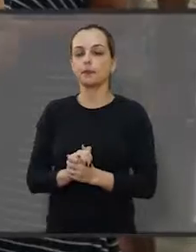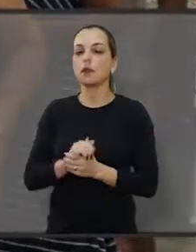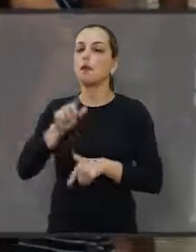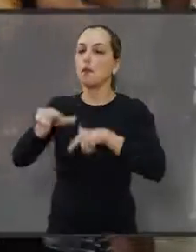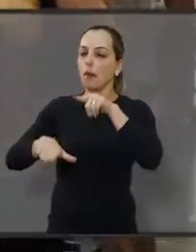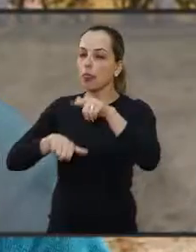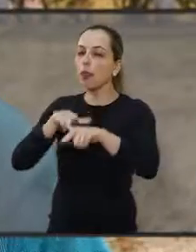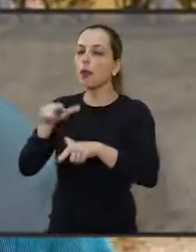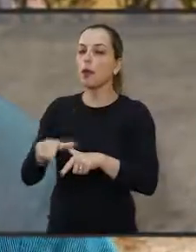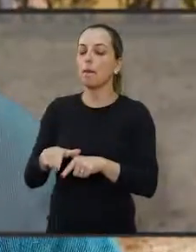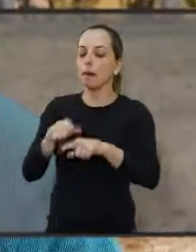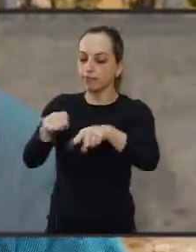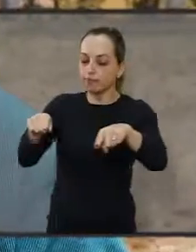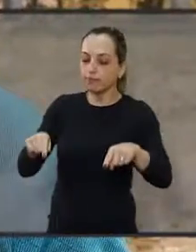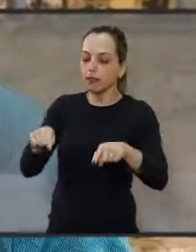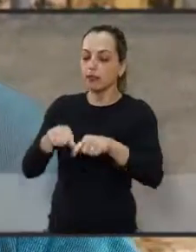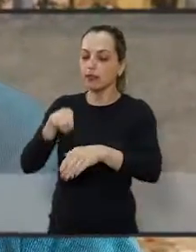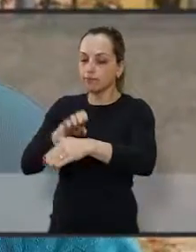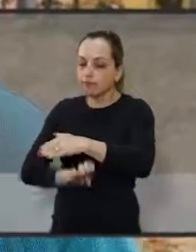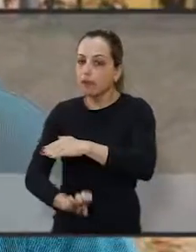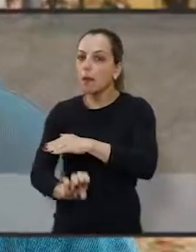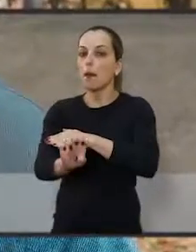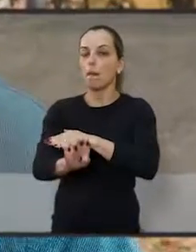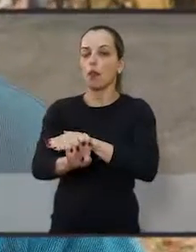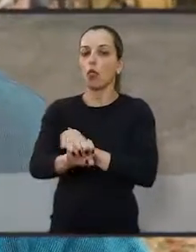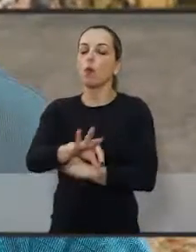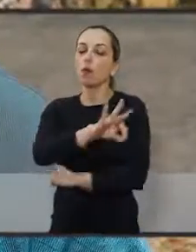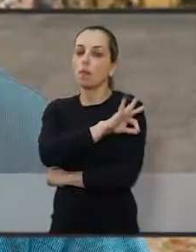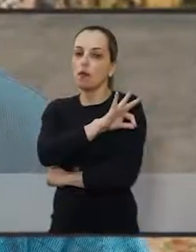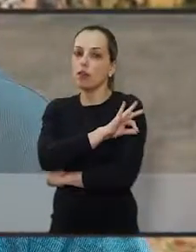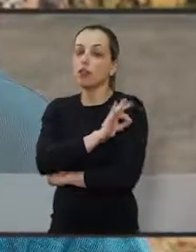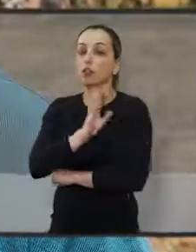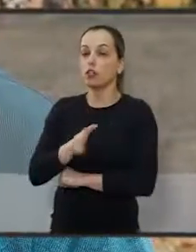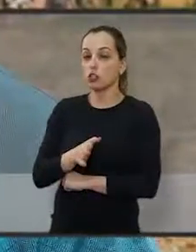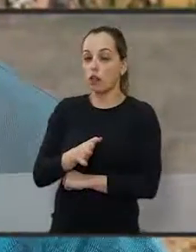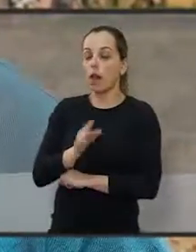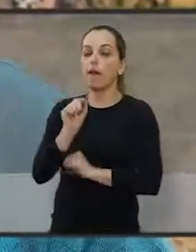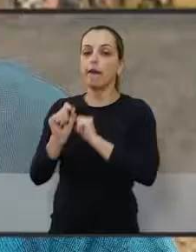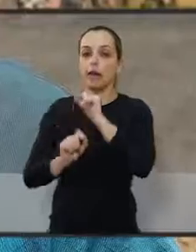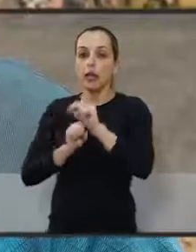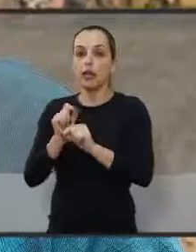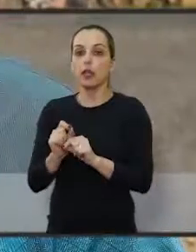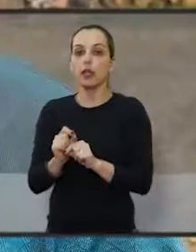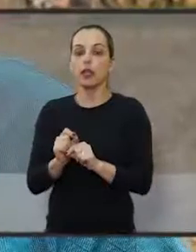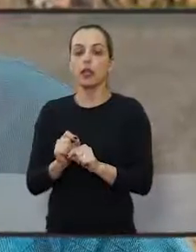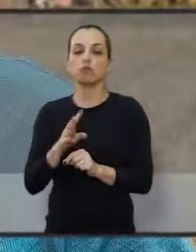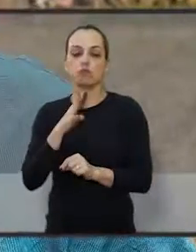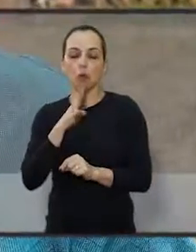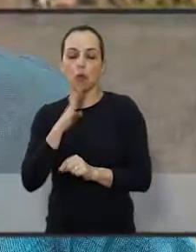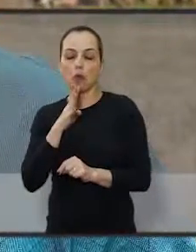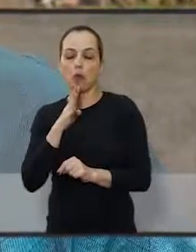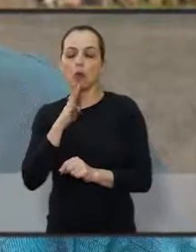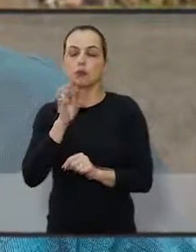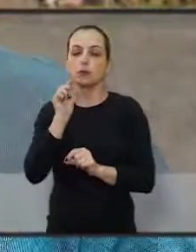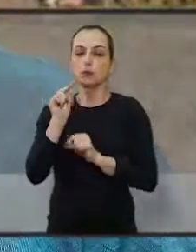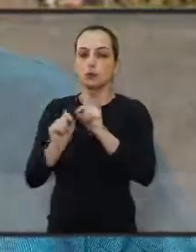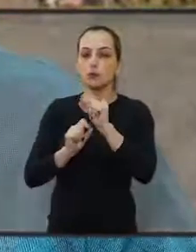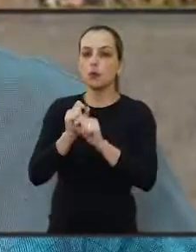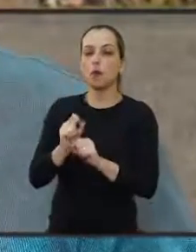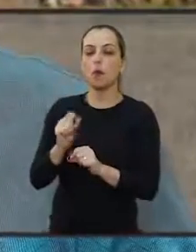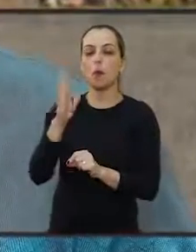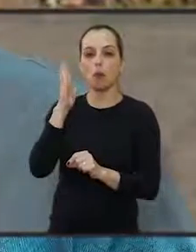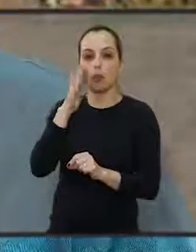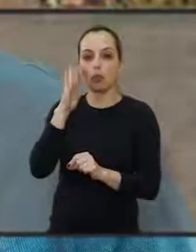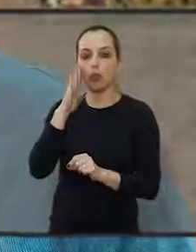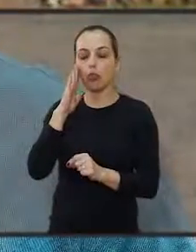necessidade. Trabalhei na prefeitura, na sala do empreendedor, na gerência, por vários anos, né? E